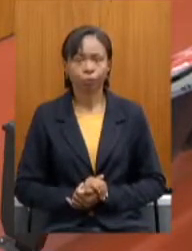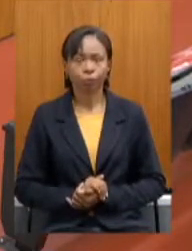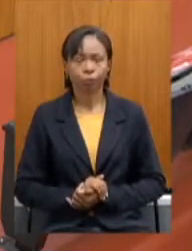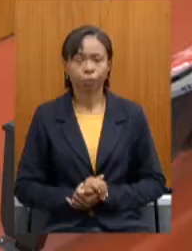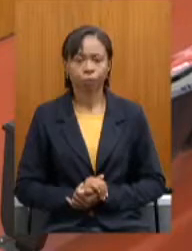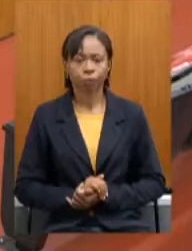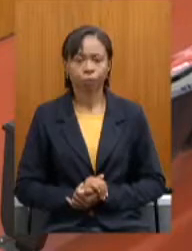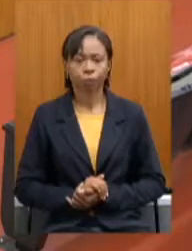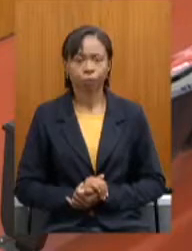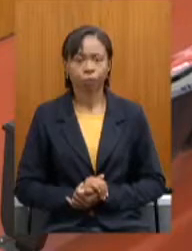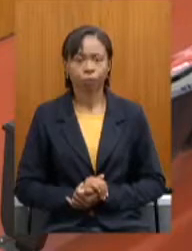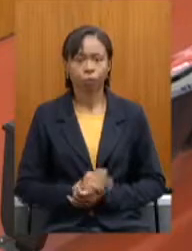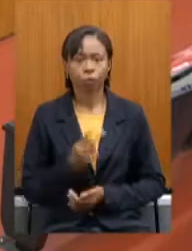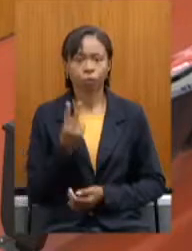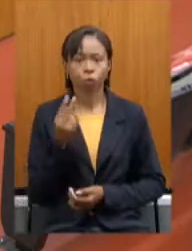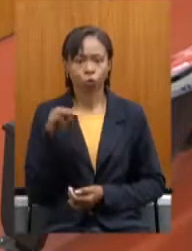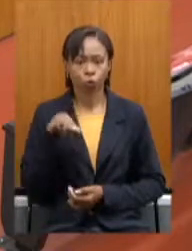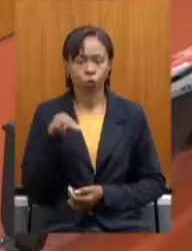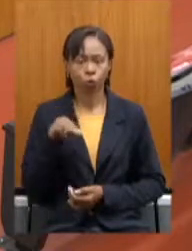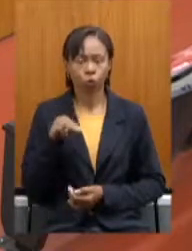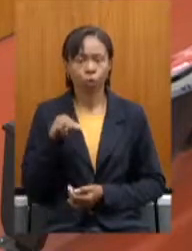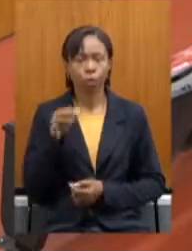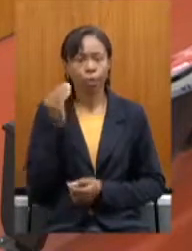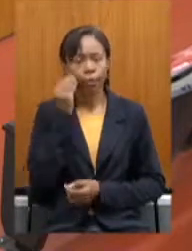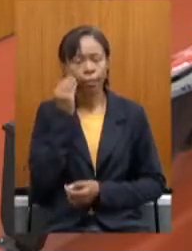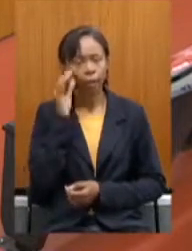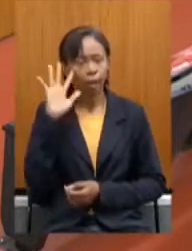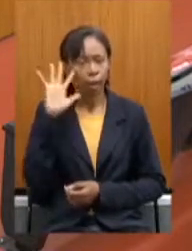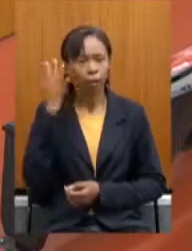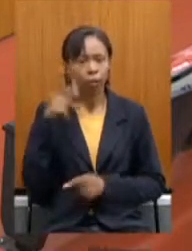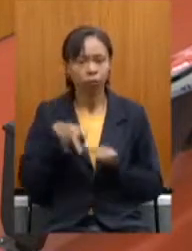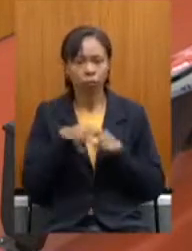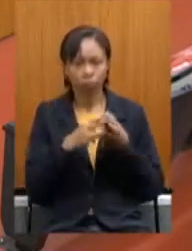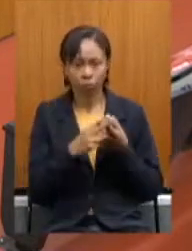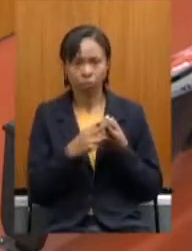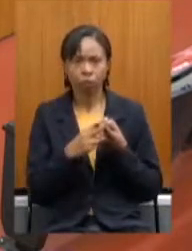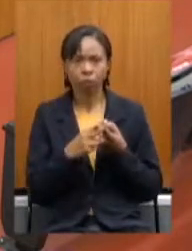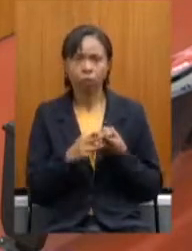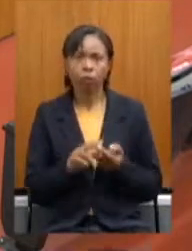Vamos dar Dois minutos Antes de Passar a palavra